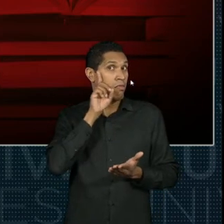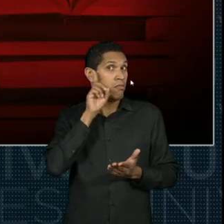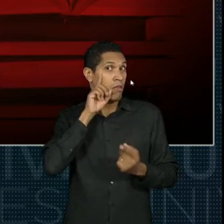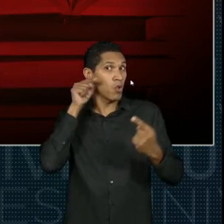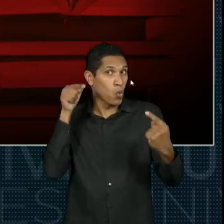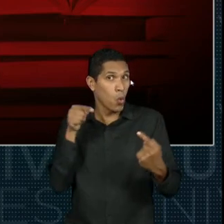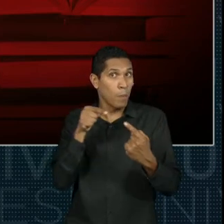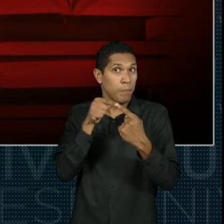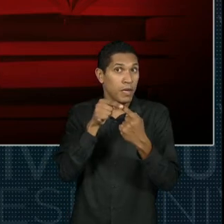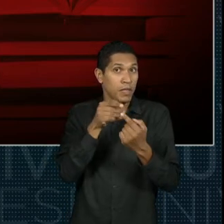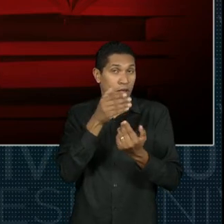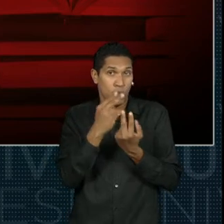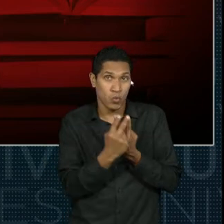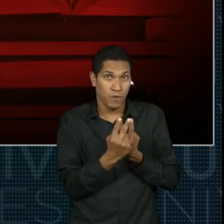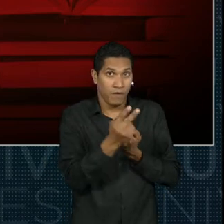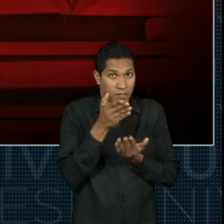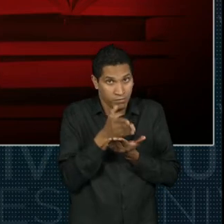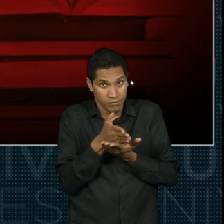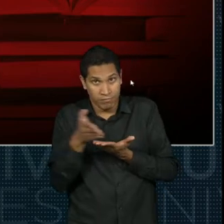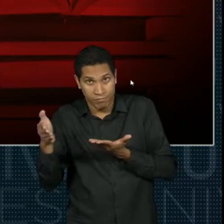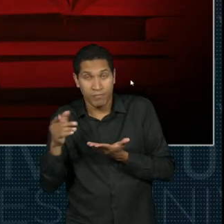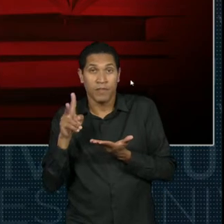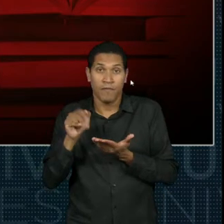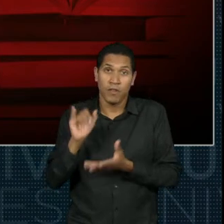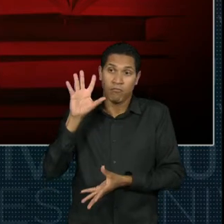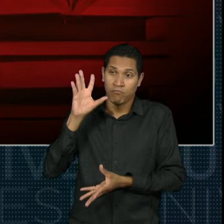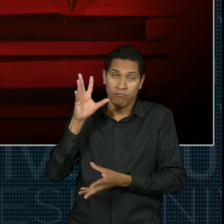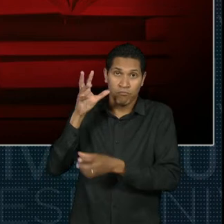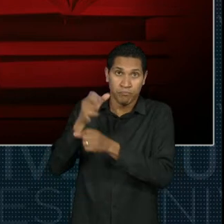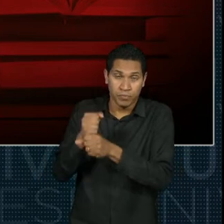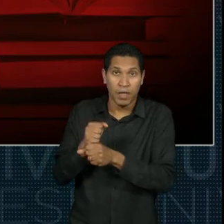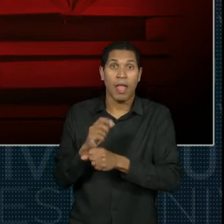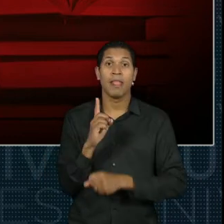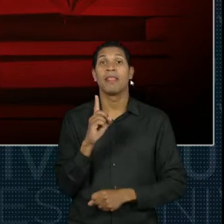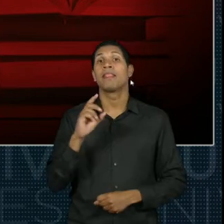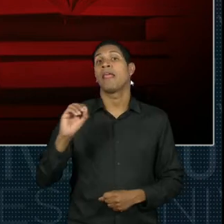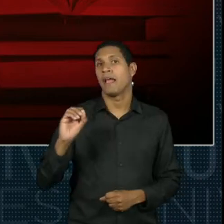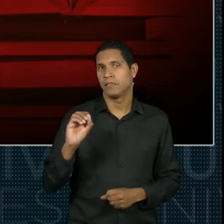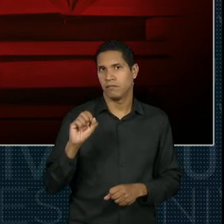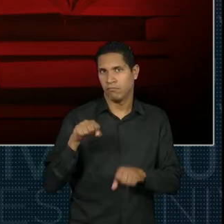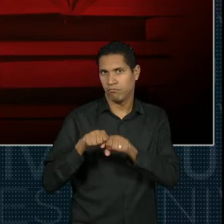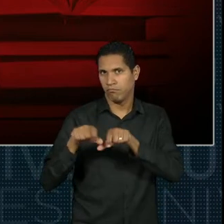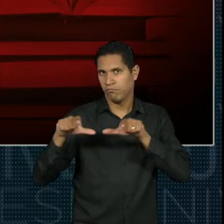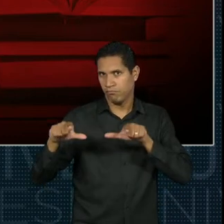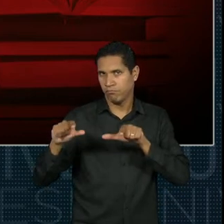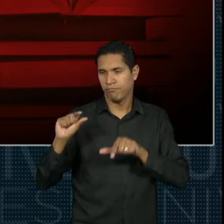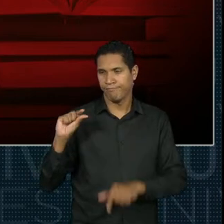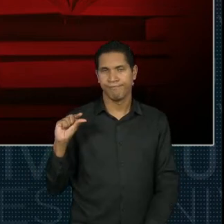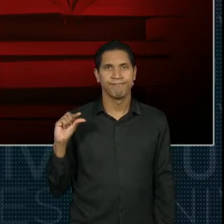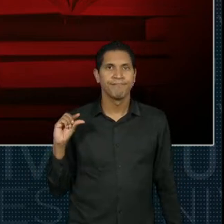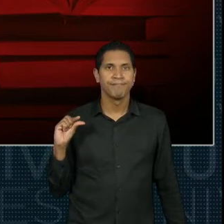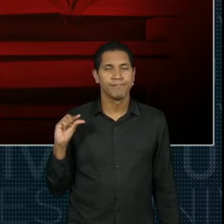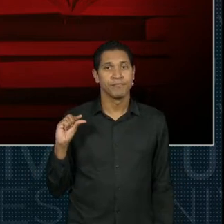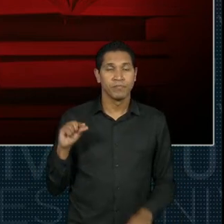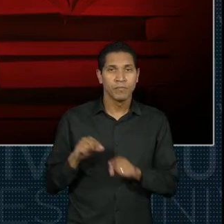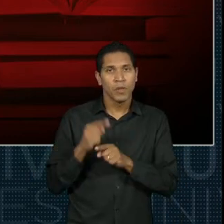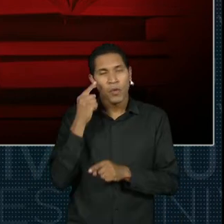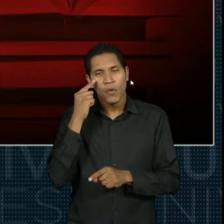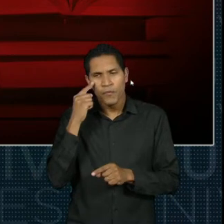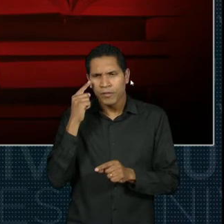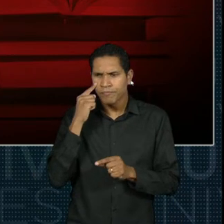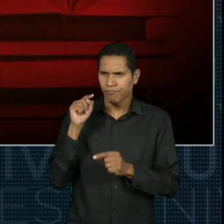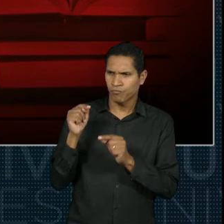ingresso na Univesp e vai reunir no máximo 10 desses certificados. E aí, ele vai verificar se o conteúdo desses